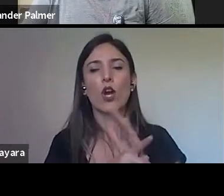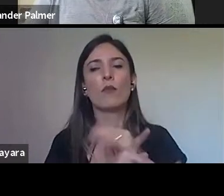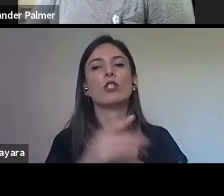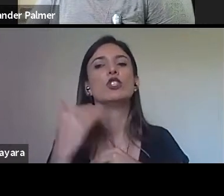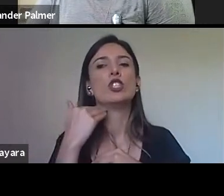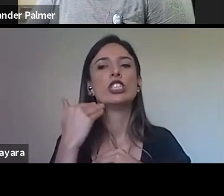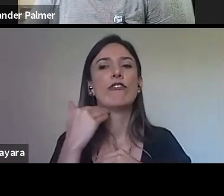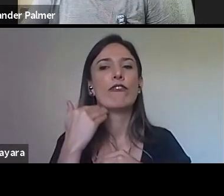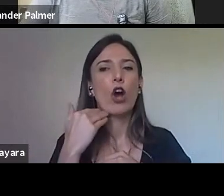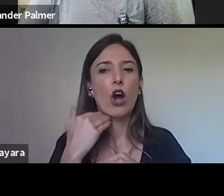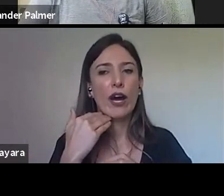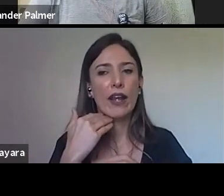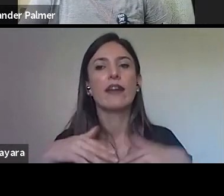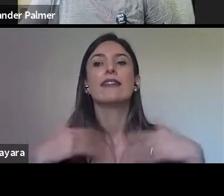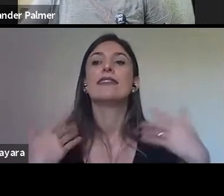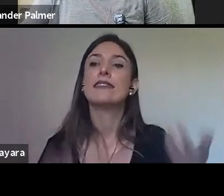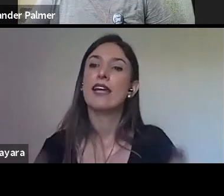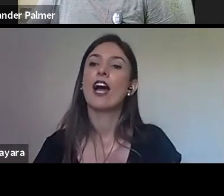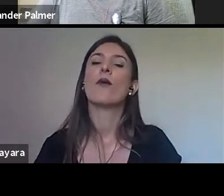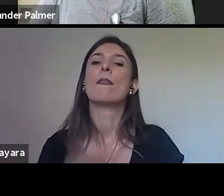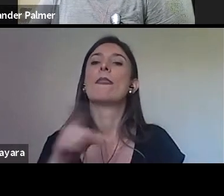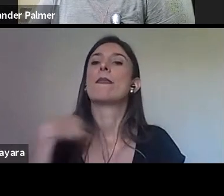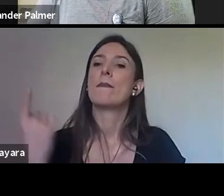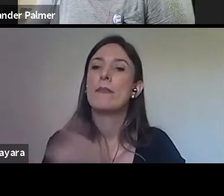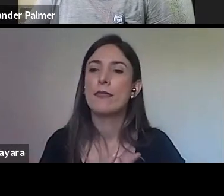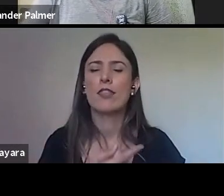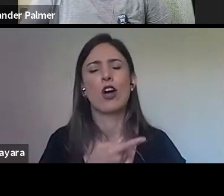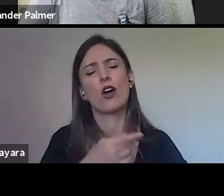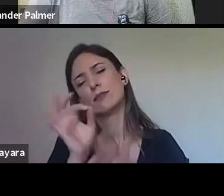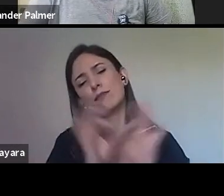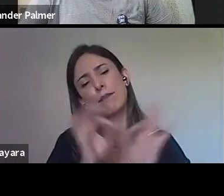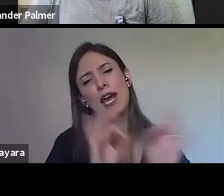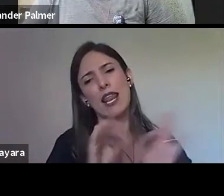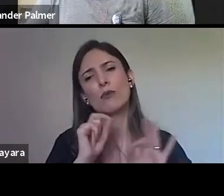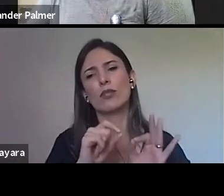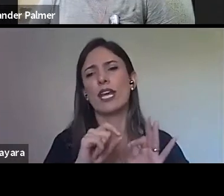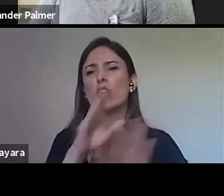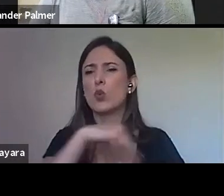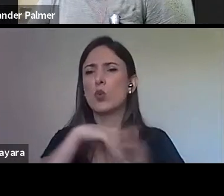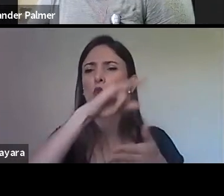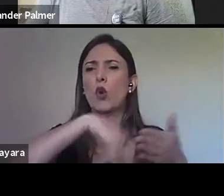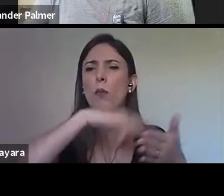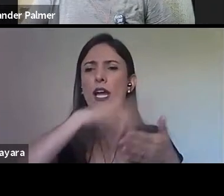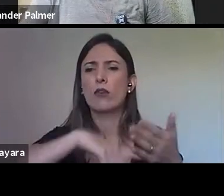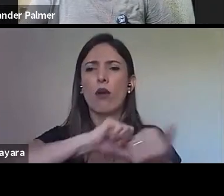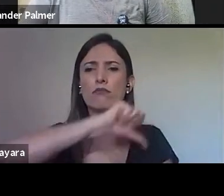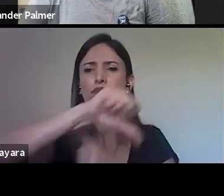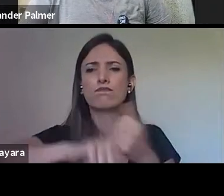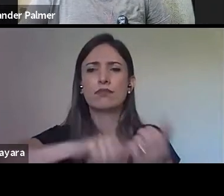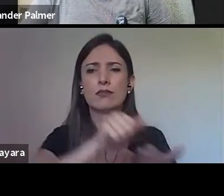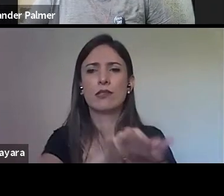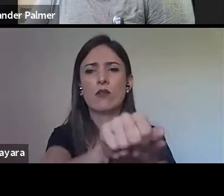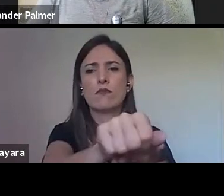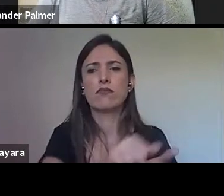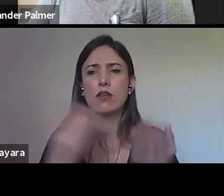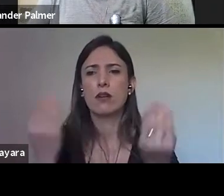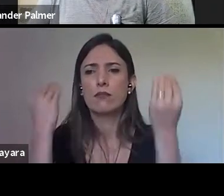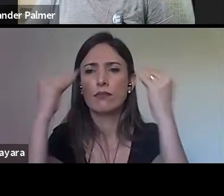digitalizou, disponibilizou tudo isso numa página, né? Depois eu posso até deixar para vocês,